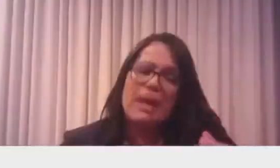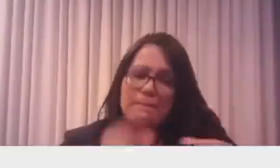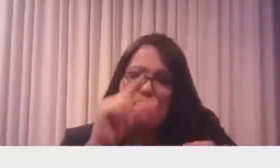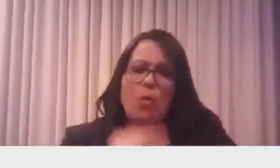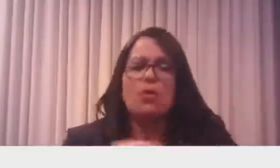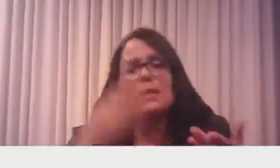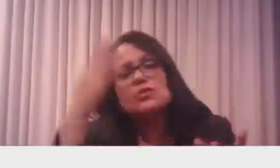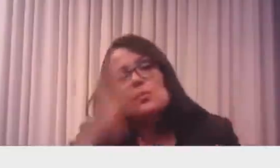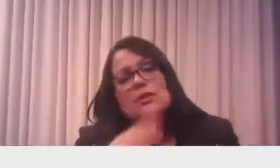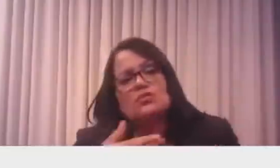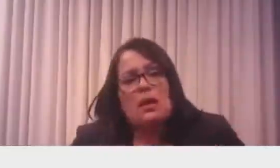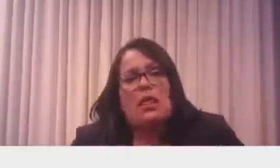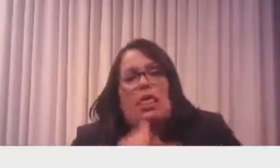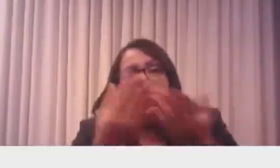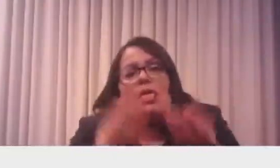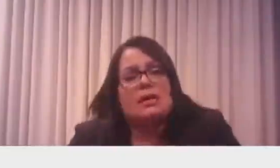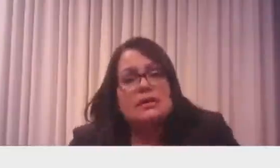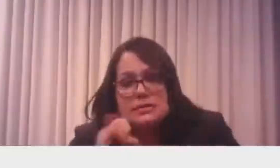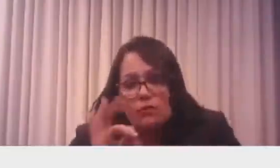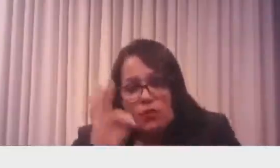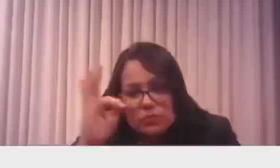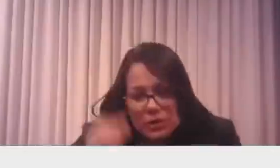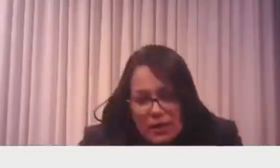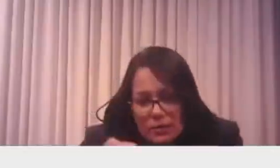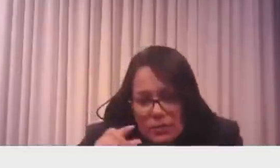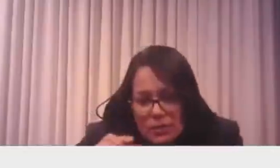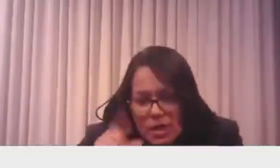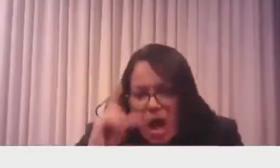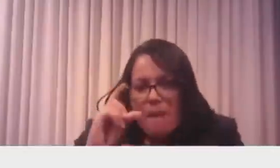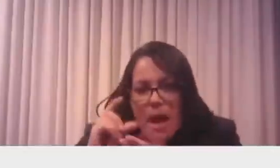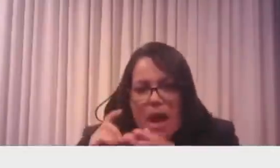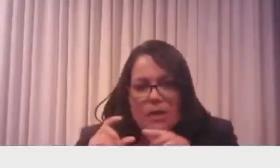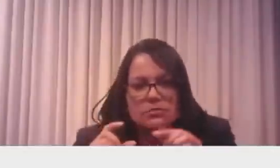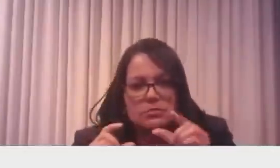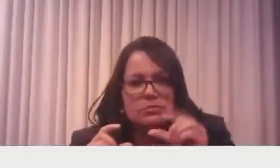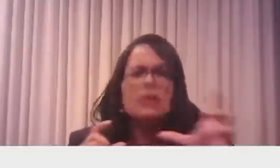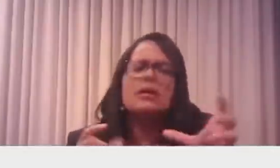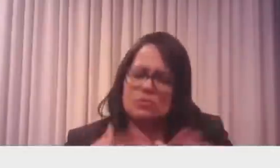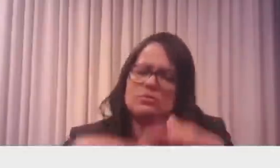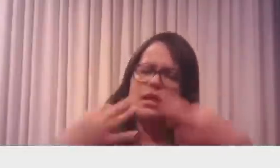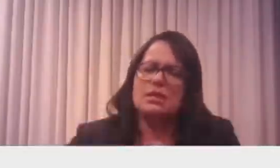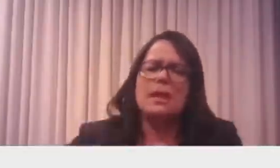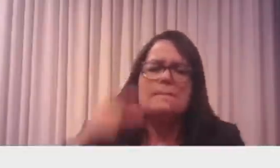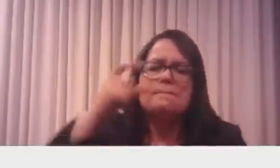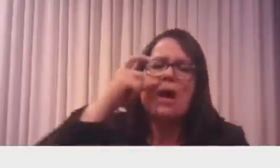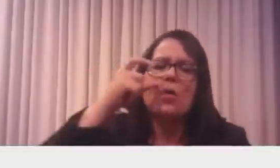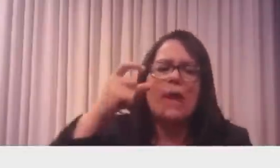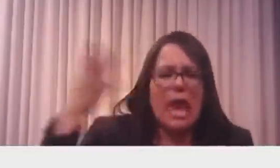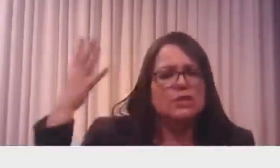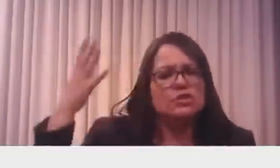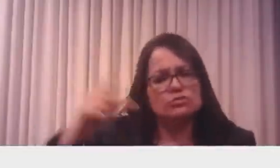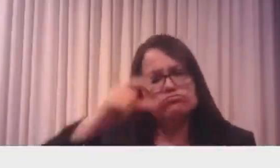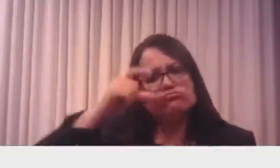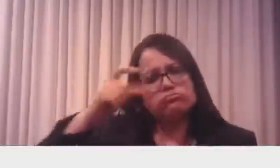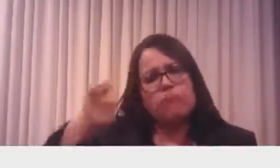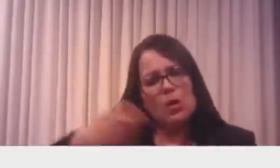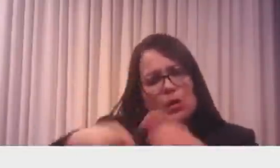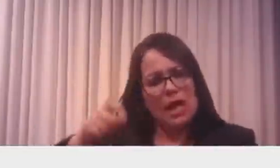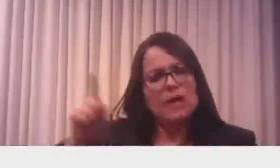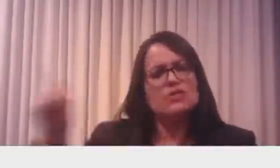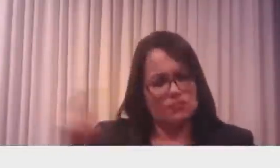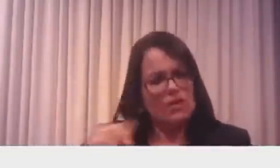pode dar. Se eu puder dar um pouco mais, eu tenho certeza que o Paulo Guedes e sua equipe vai conseguir. E isso é a partir de novembro.